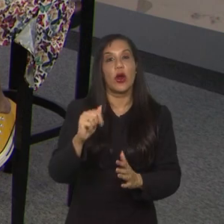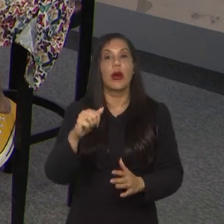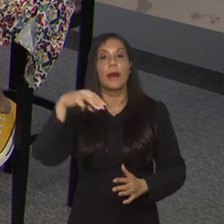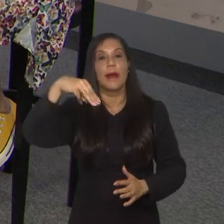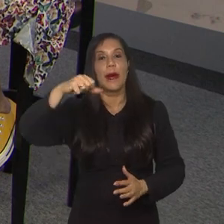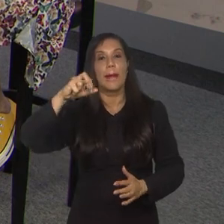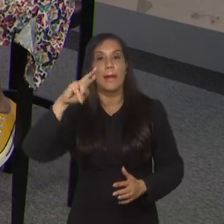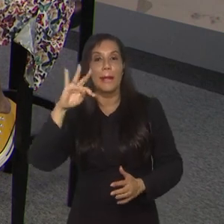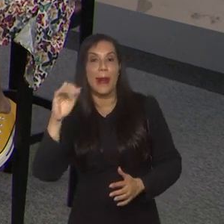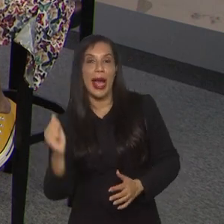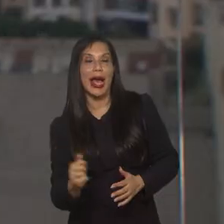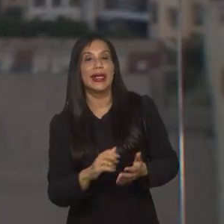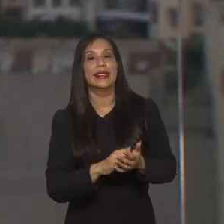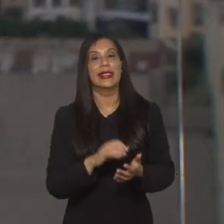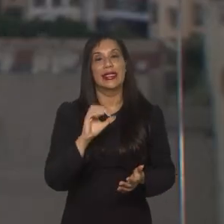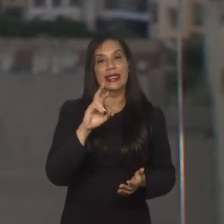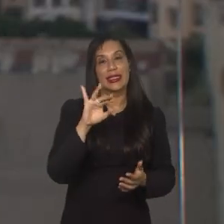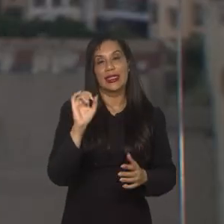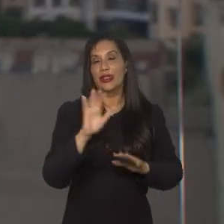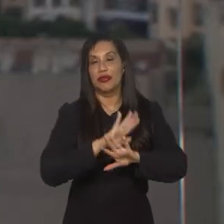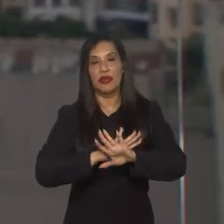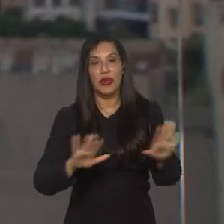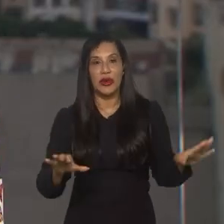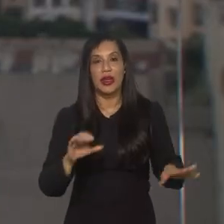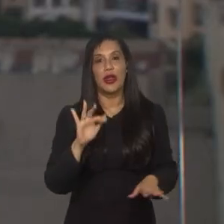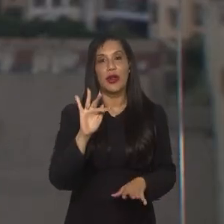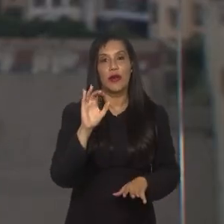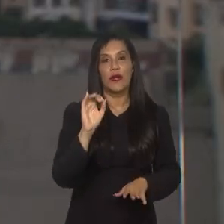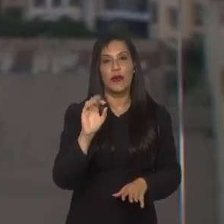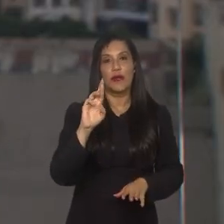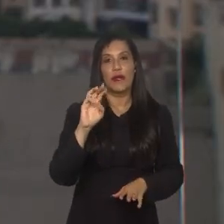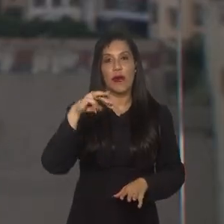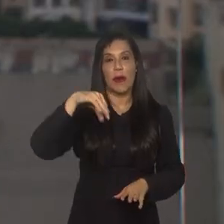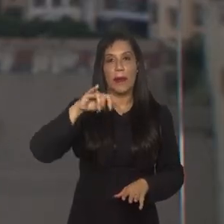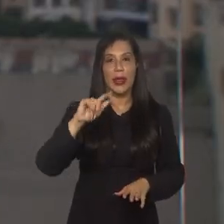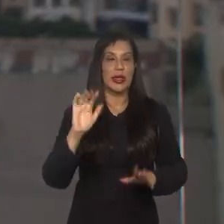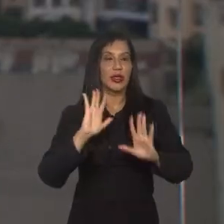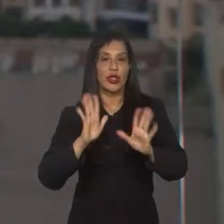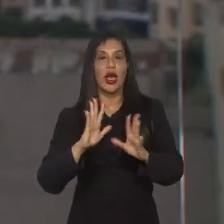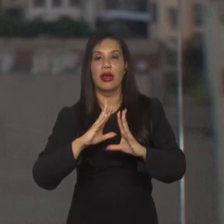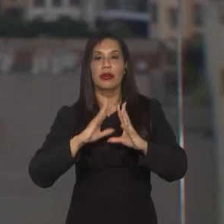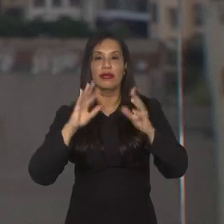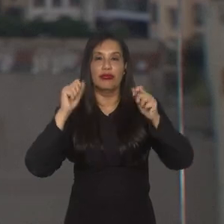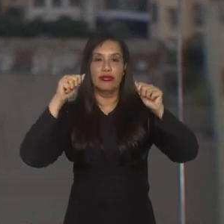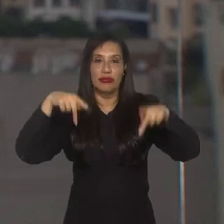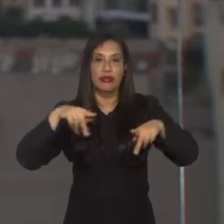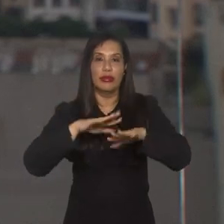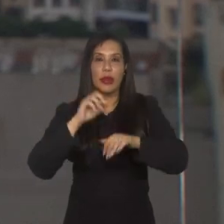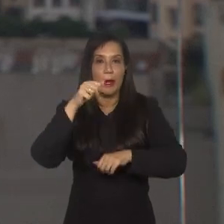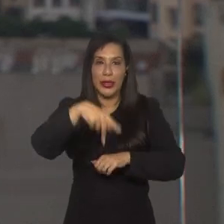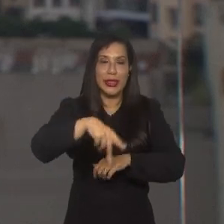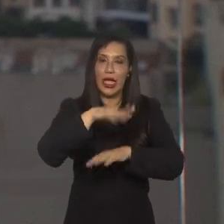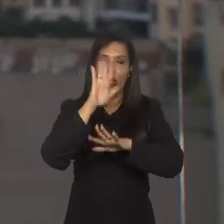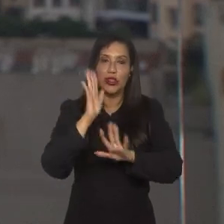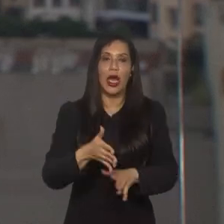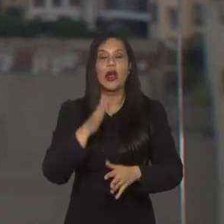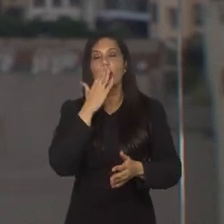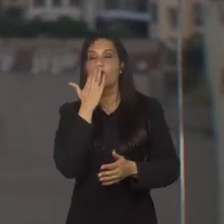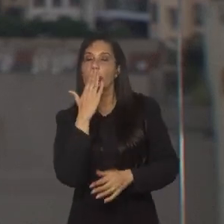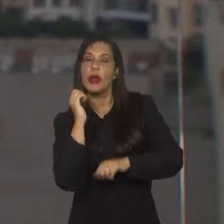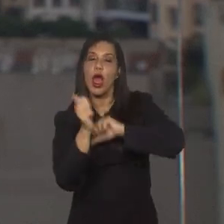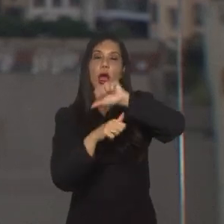Cristiane já foi, Formiga já foi, acho que vai abrir caminho para um time renovado,